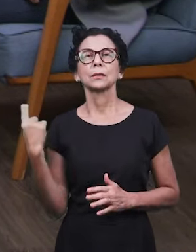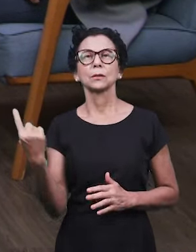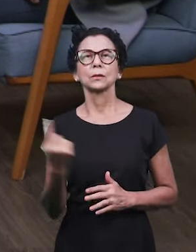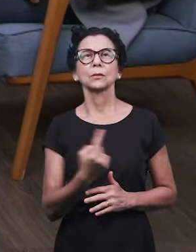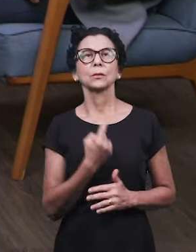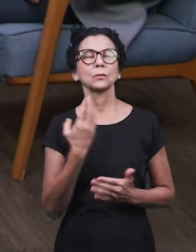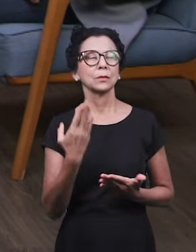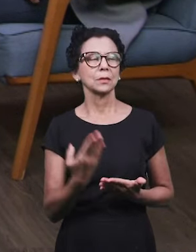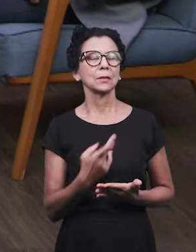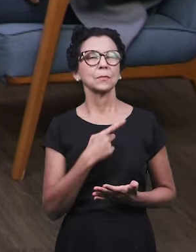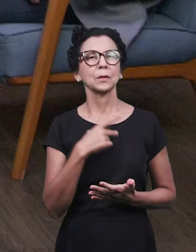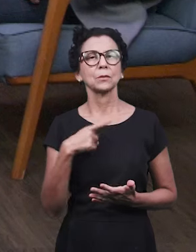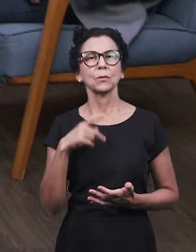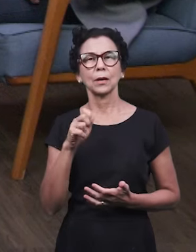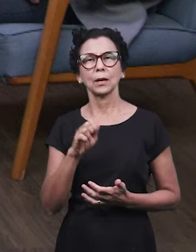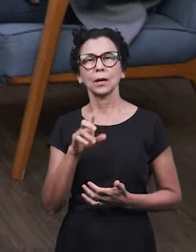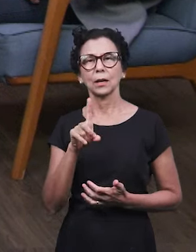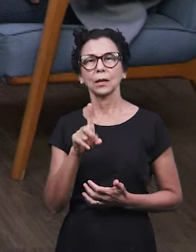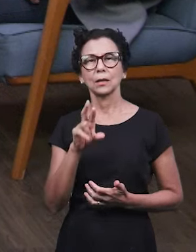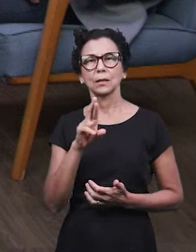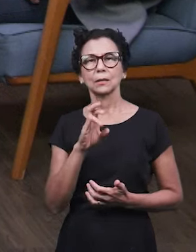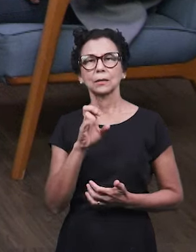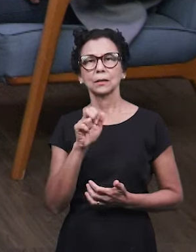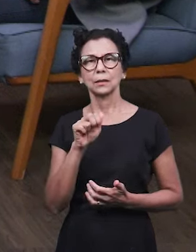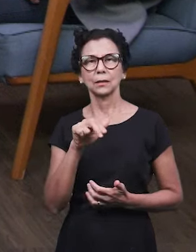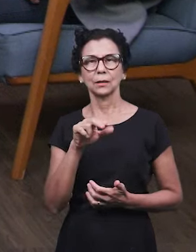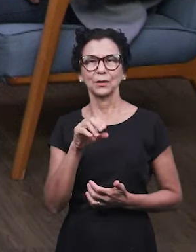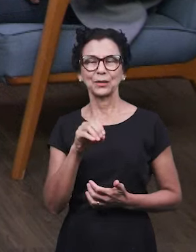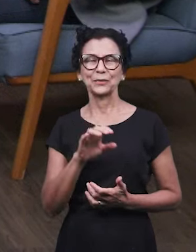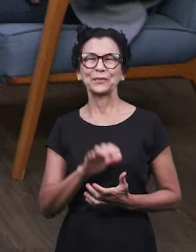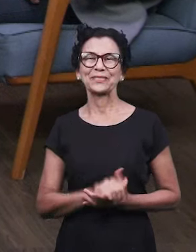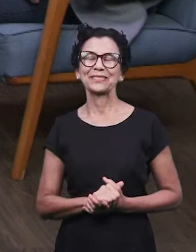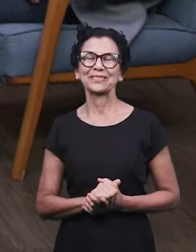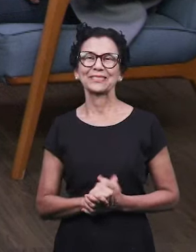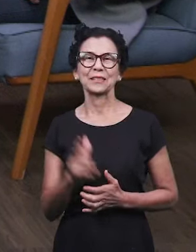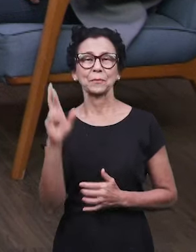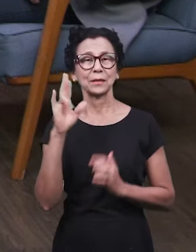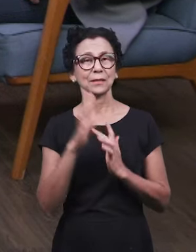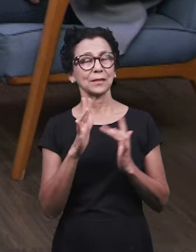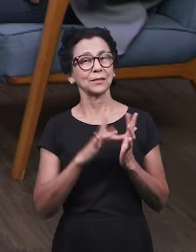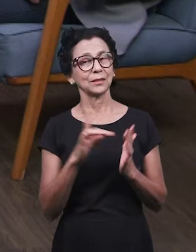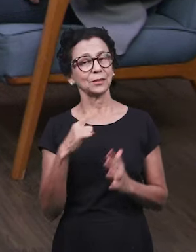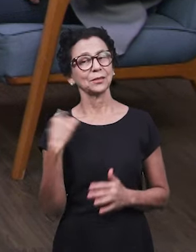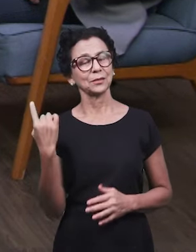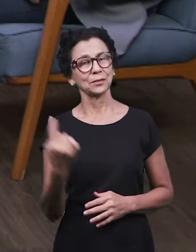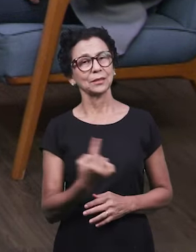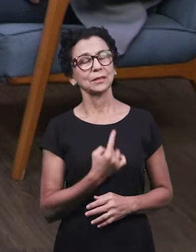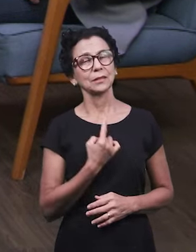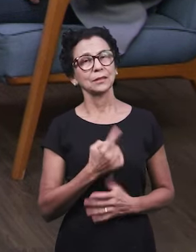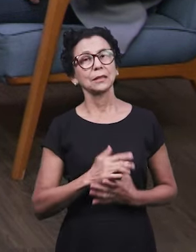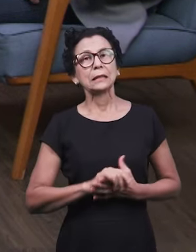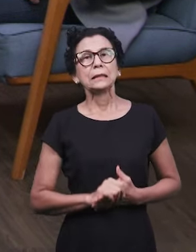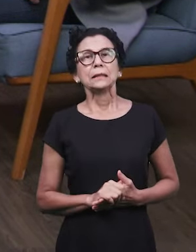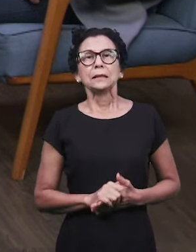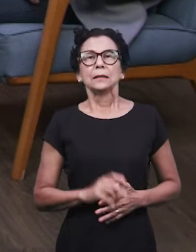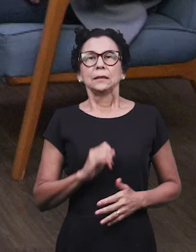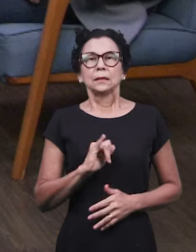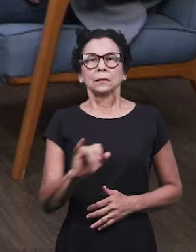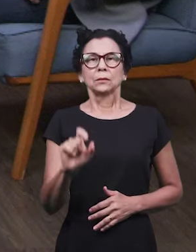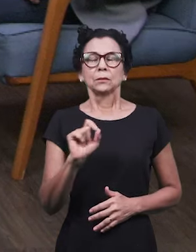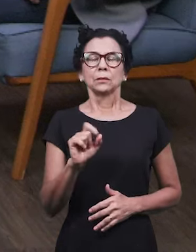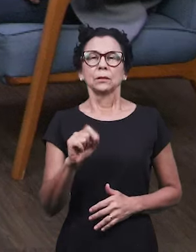do Senhor a todos queridos. Pastor Adriano Teixeira, Pai do Senhor. Pai do Senhor, meus irmãos. Pai do Senhor a todos. Muito bem. Bom, gente, olha só.